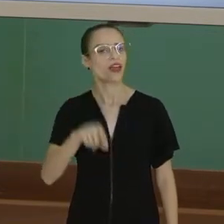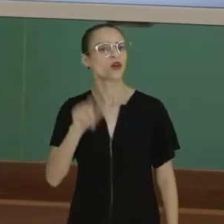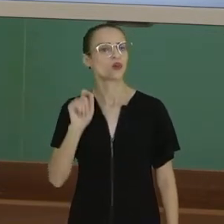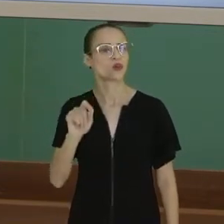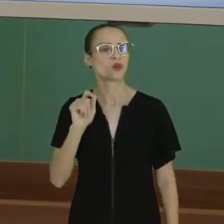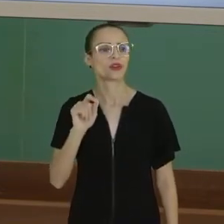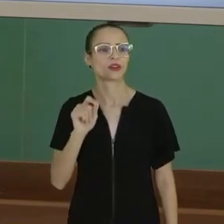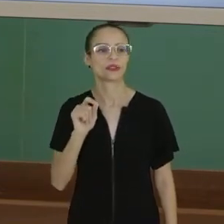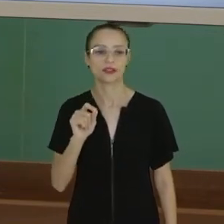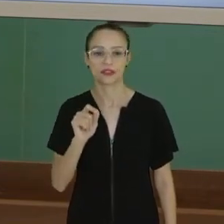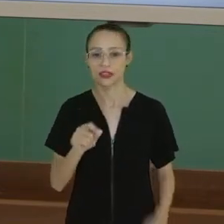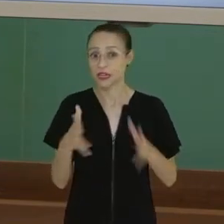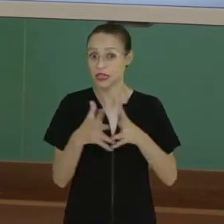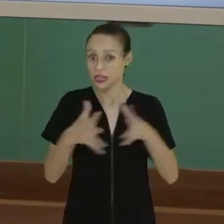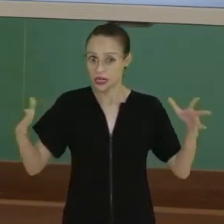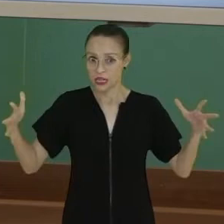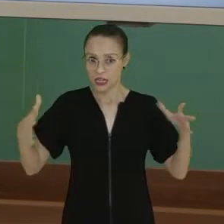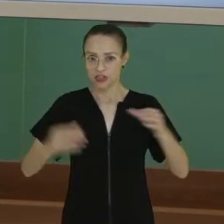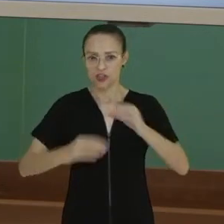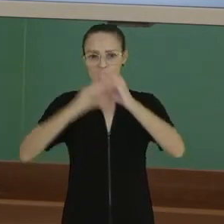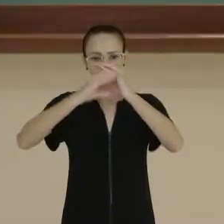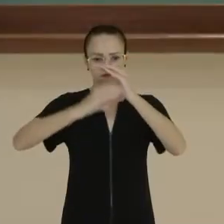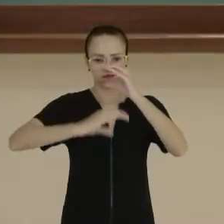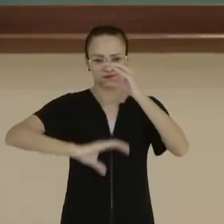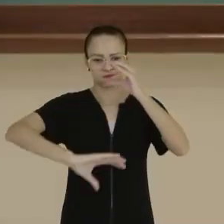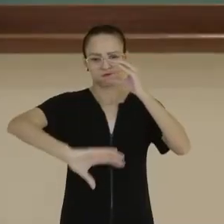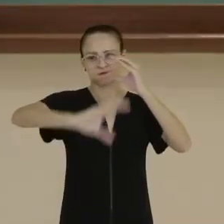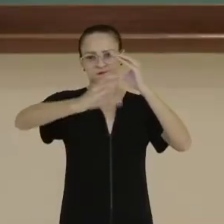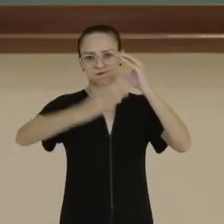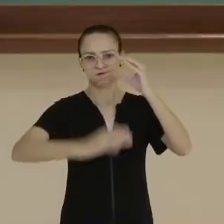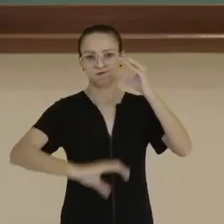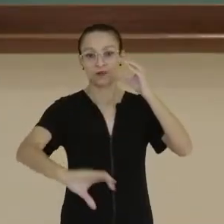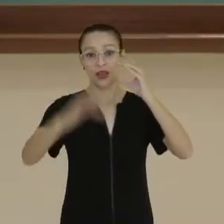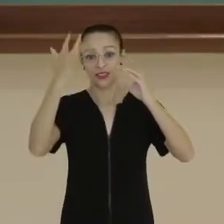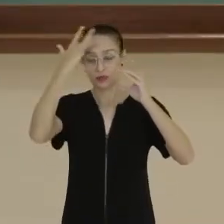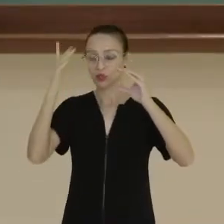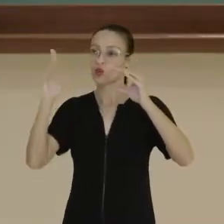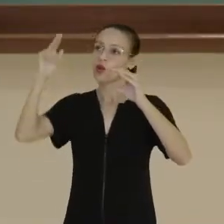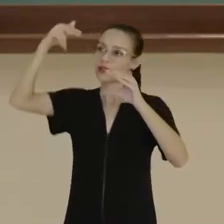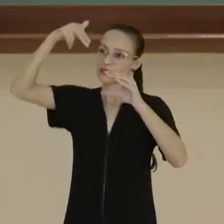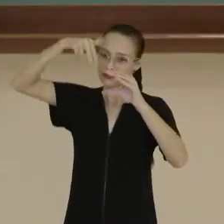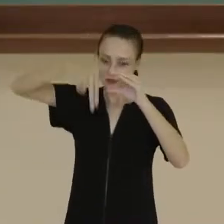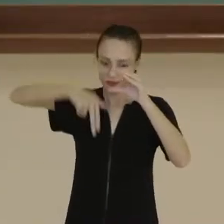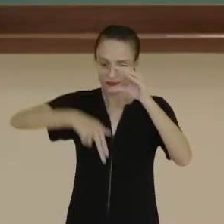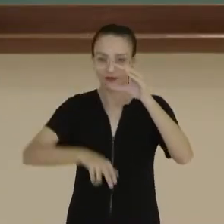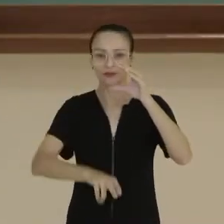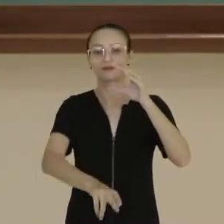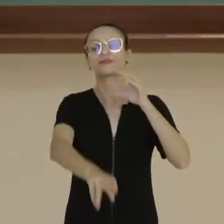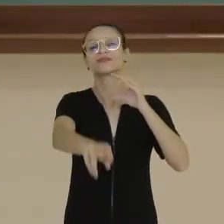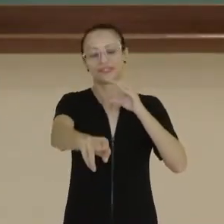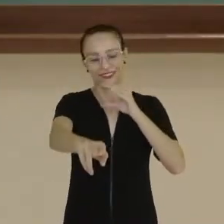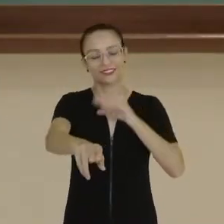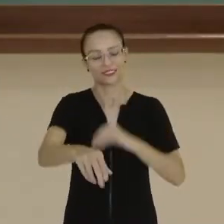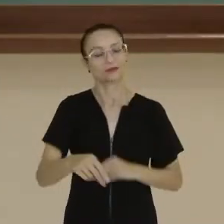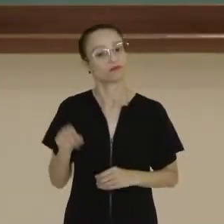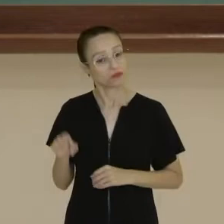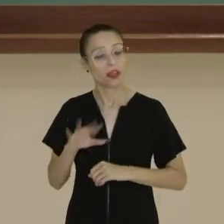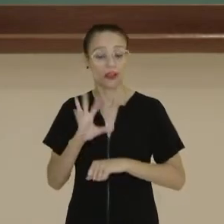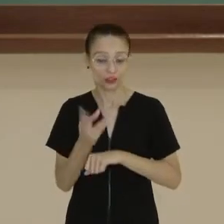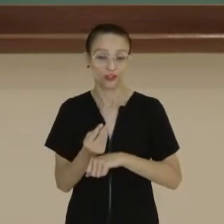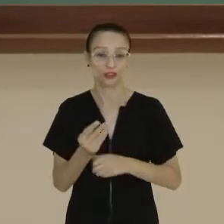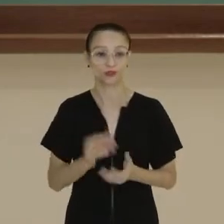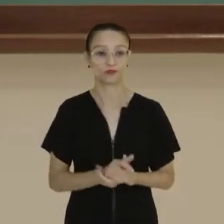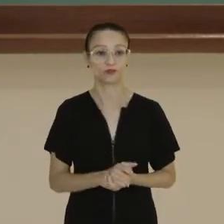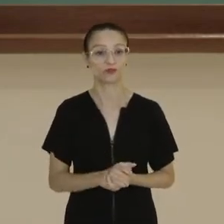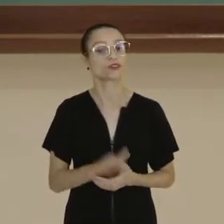Valério Sister? É um grande tobogã, onde o público é convidado a escorregar lá pela obra de arte.